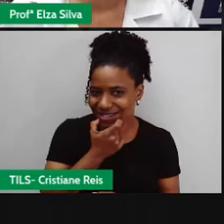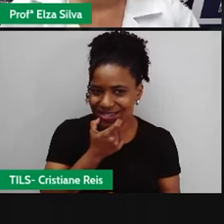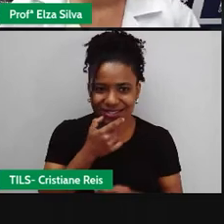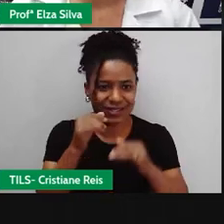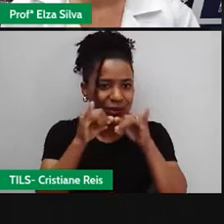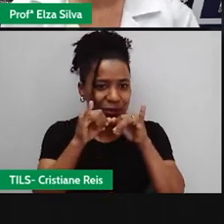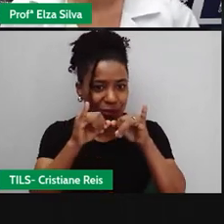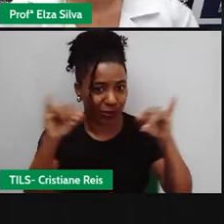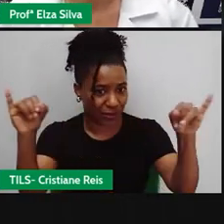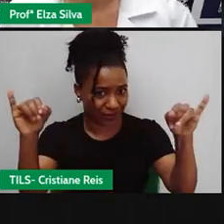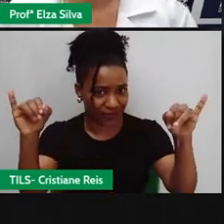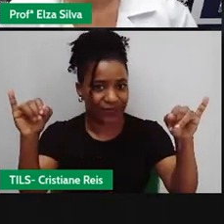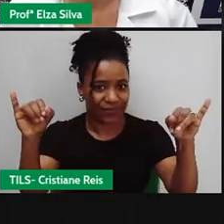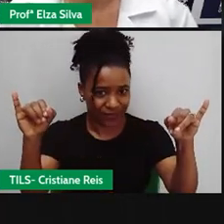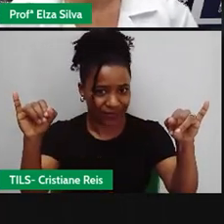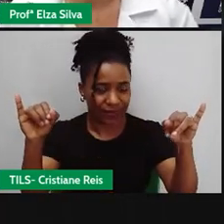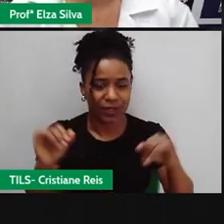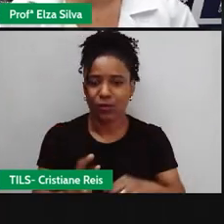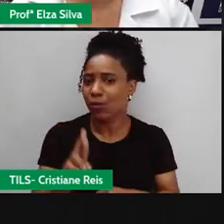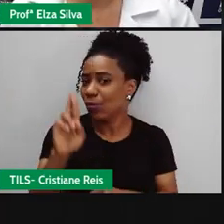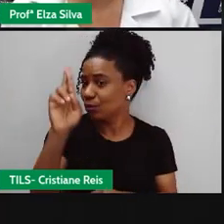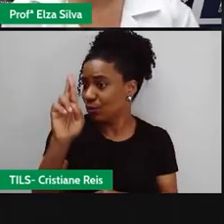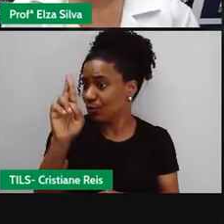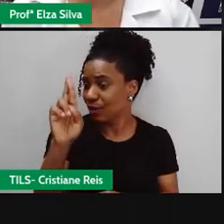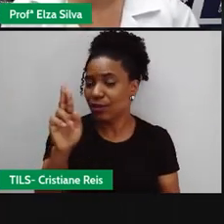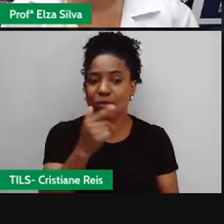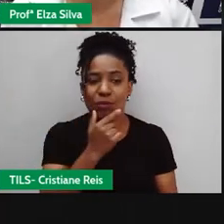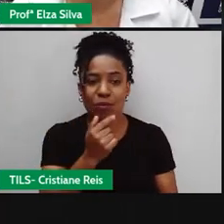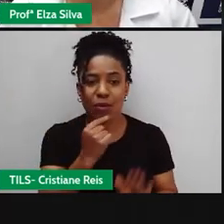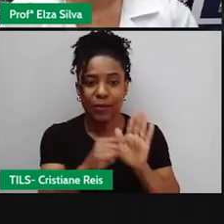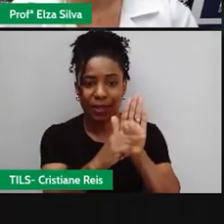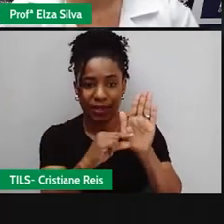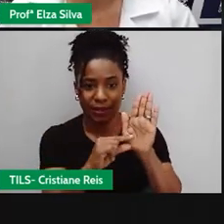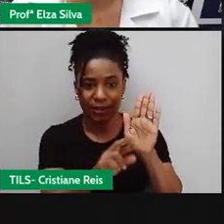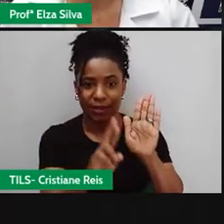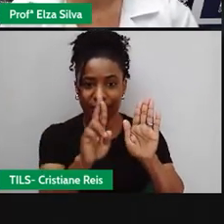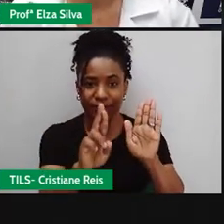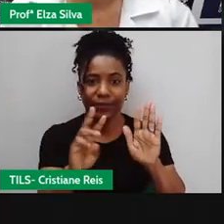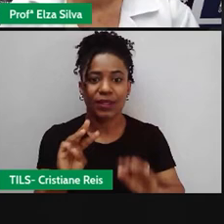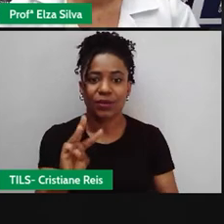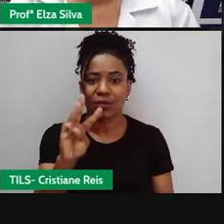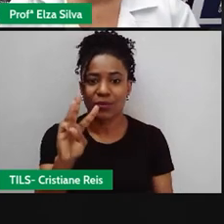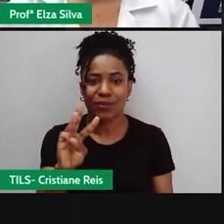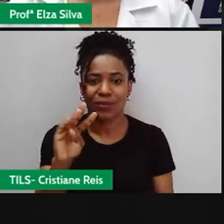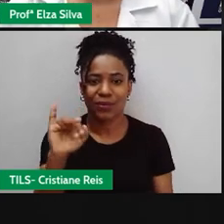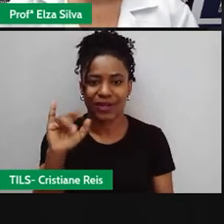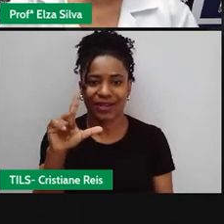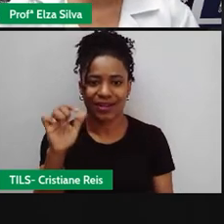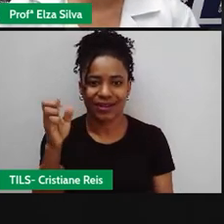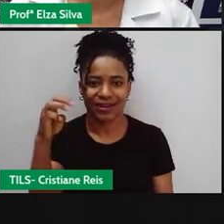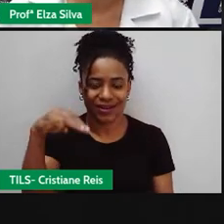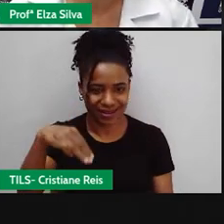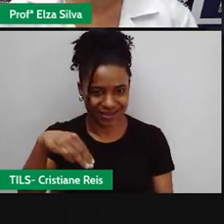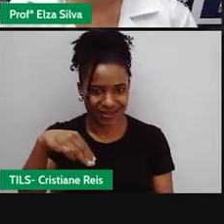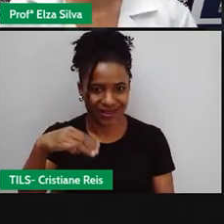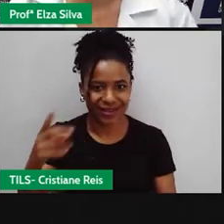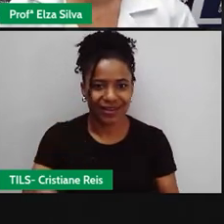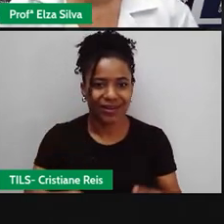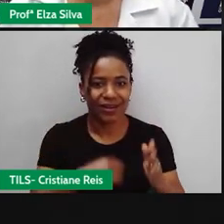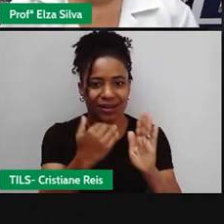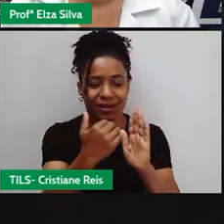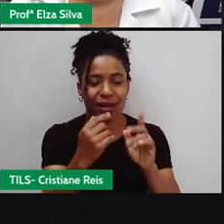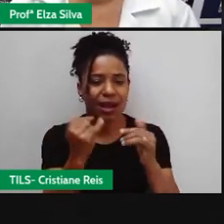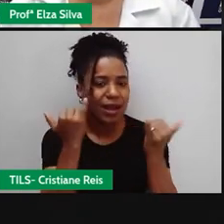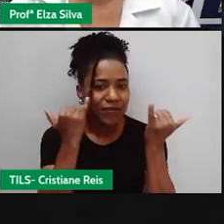Offer O autor foi William C. Mortel Box of Information